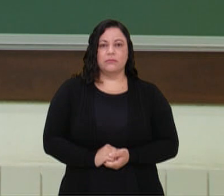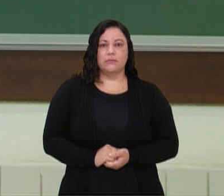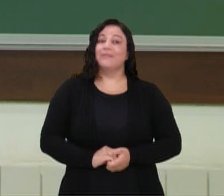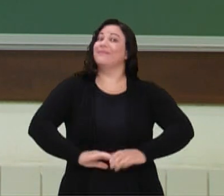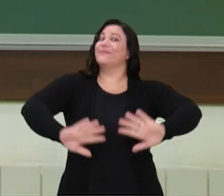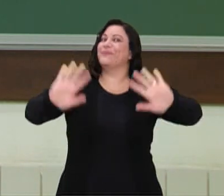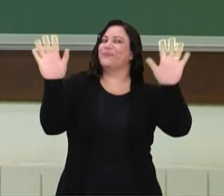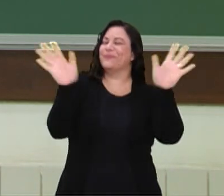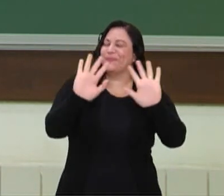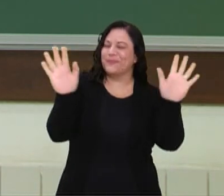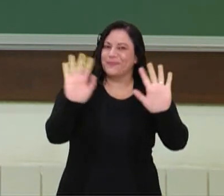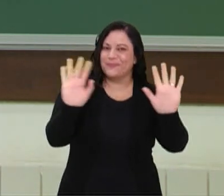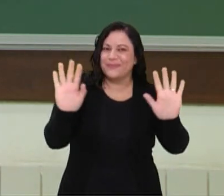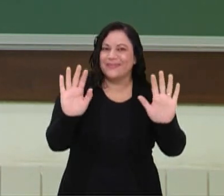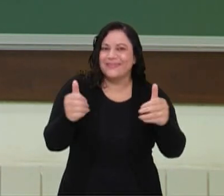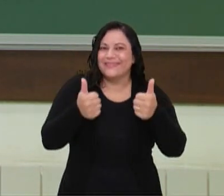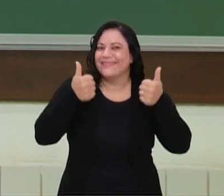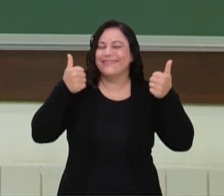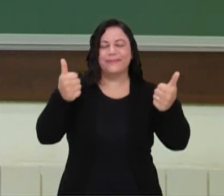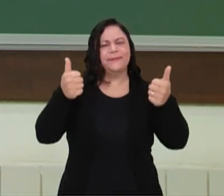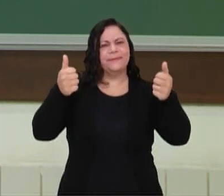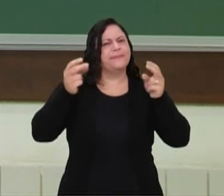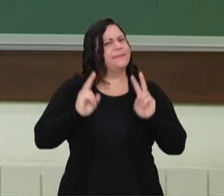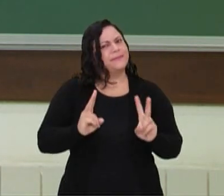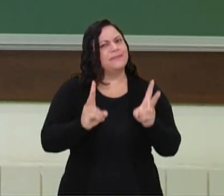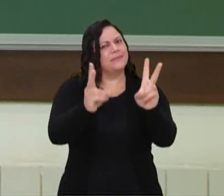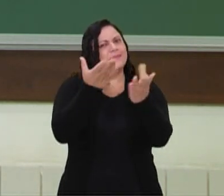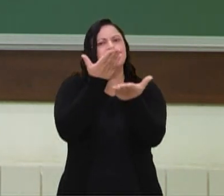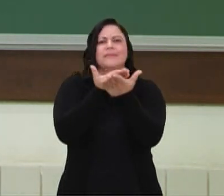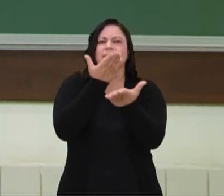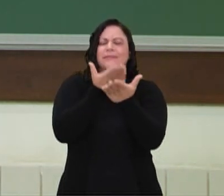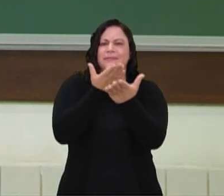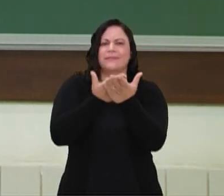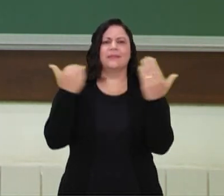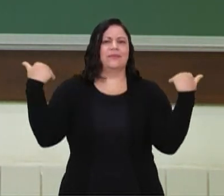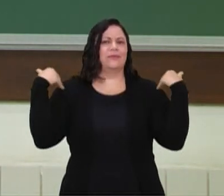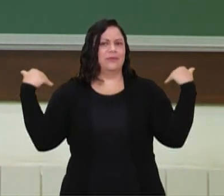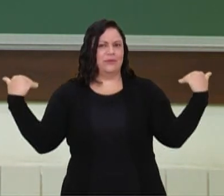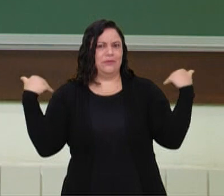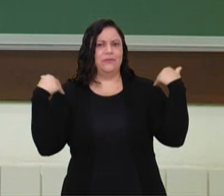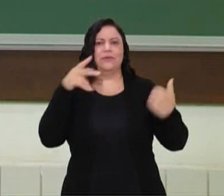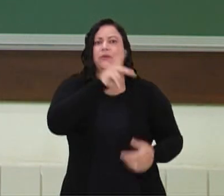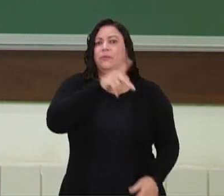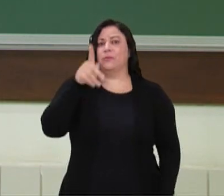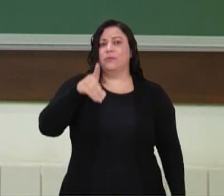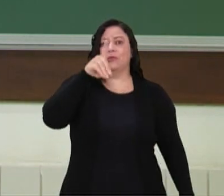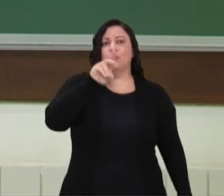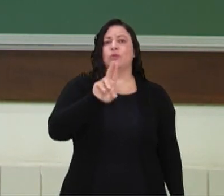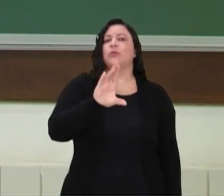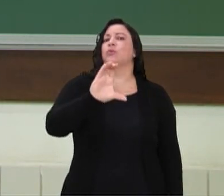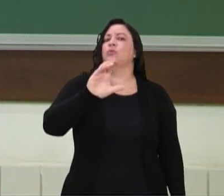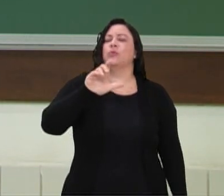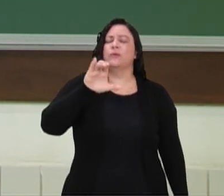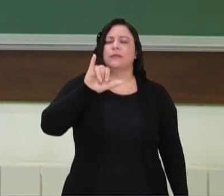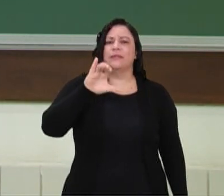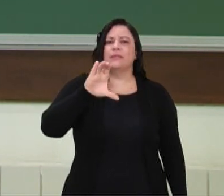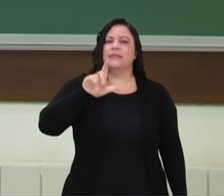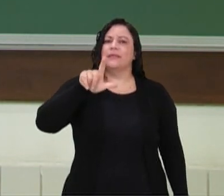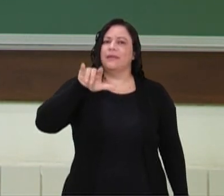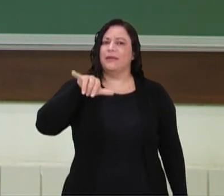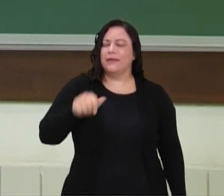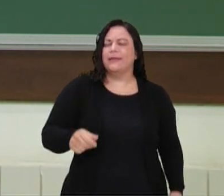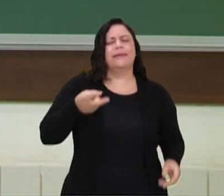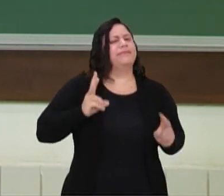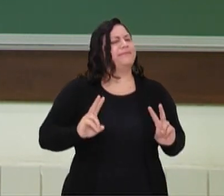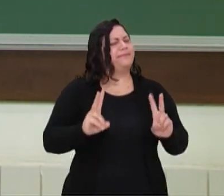Olá pessoal, vamos seguir com a nossa aula de educação física? Eu, professora Dulce Leia, sigo hoje aqui, né? Estamos